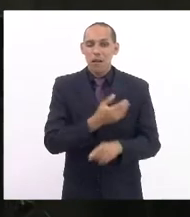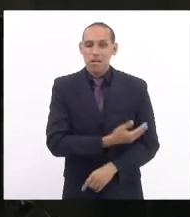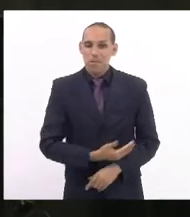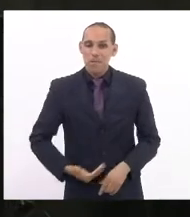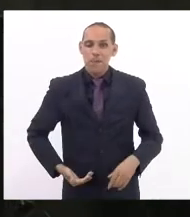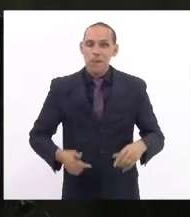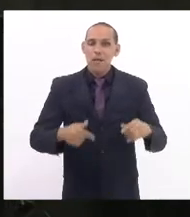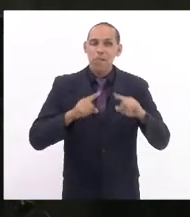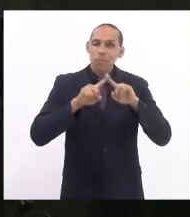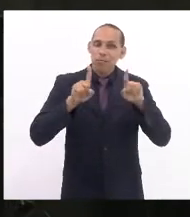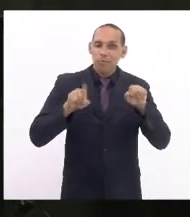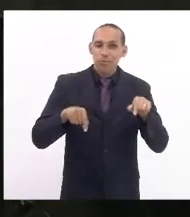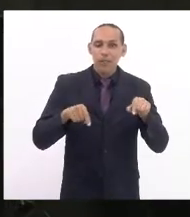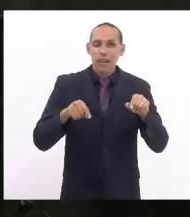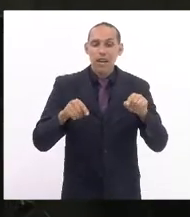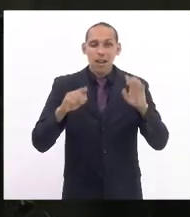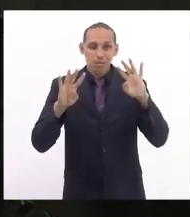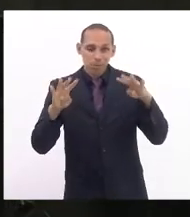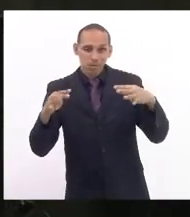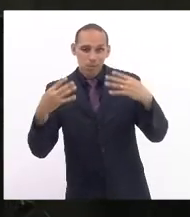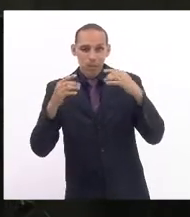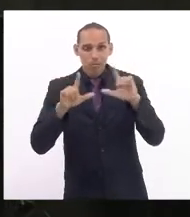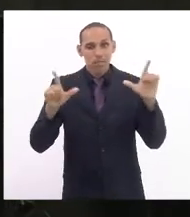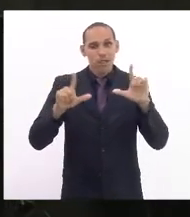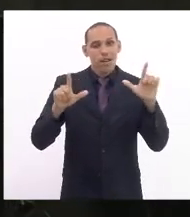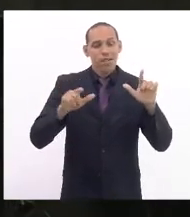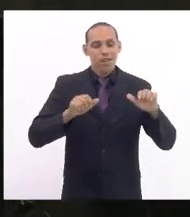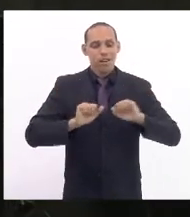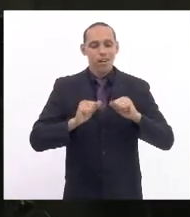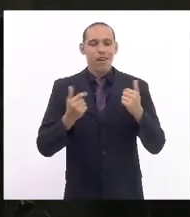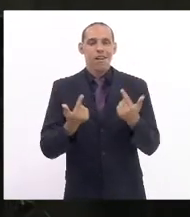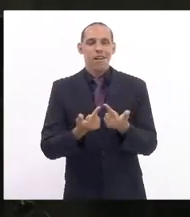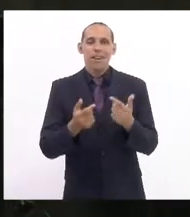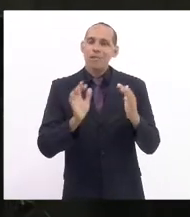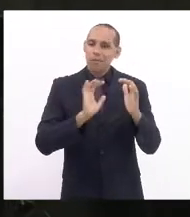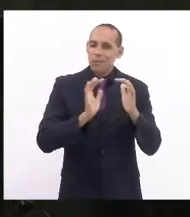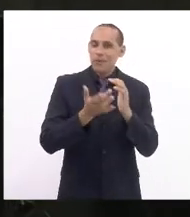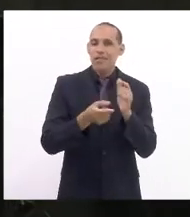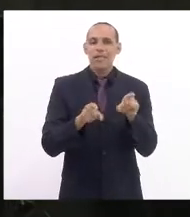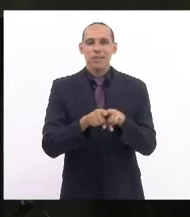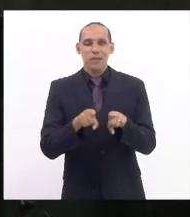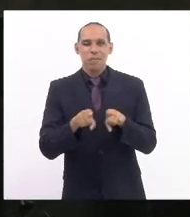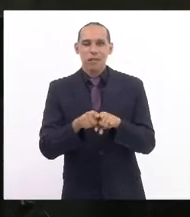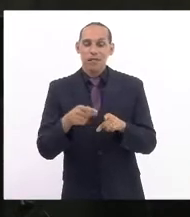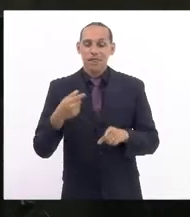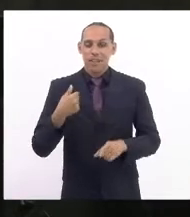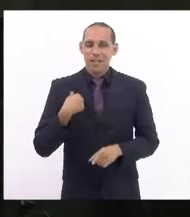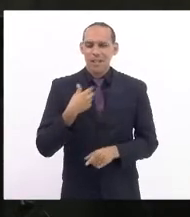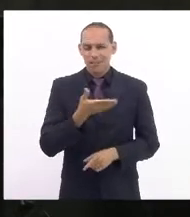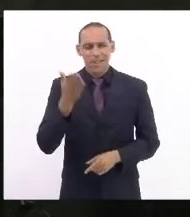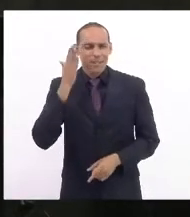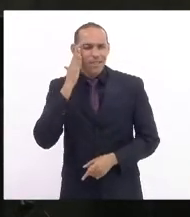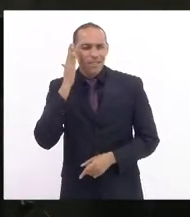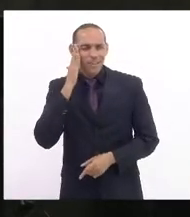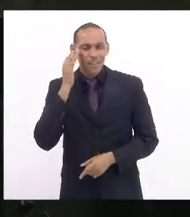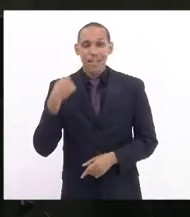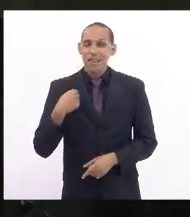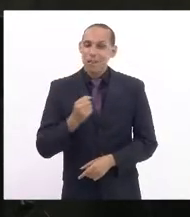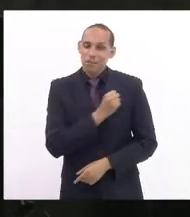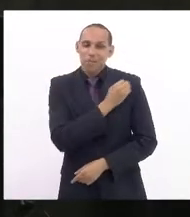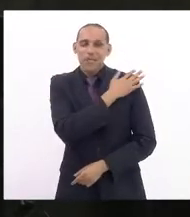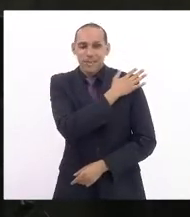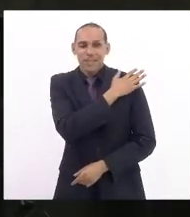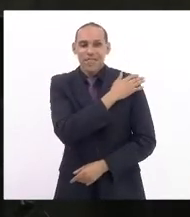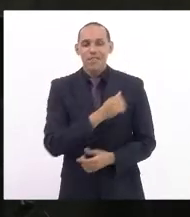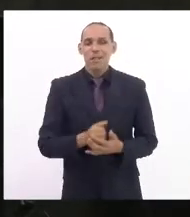acompanham a TV Alerja e nossas redes sociais. Eu, especificamente, como não é segredo para ninguém, eu sou militar do